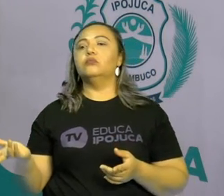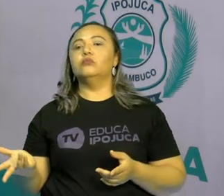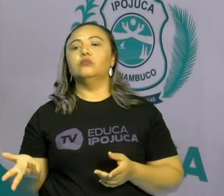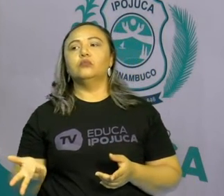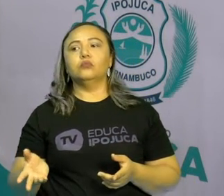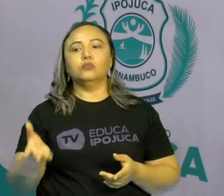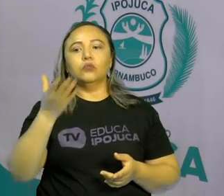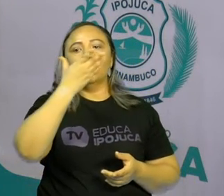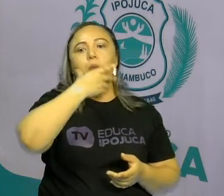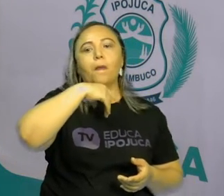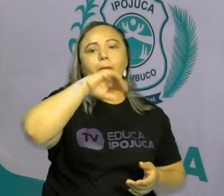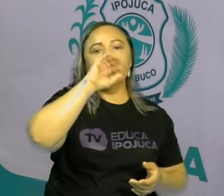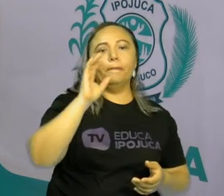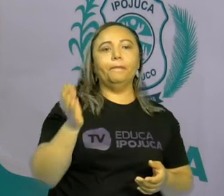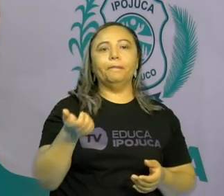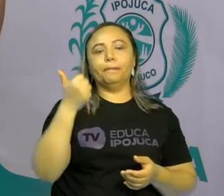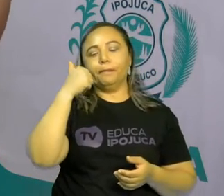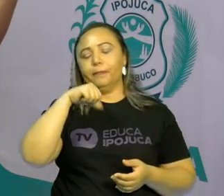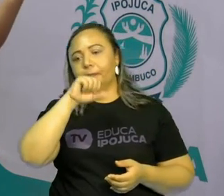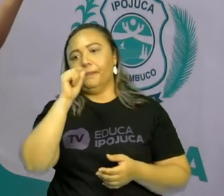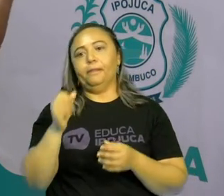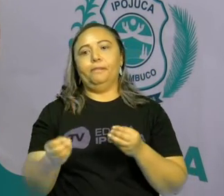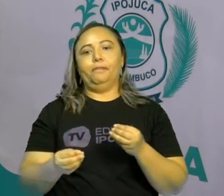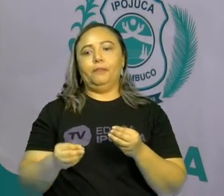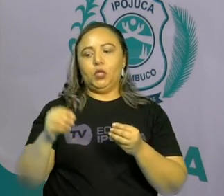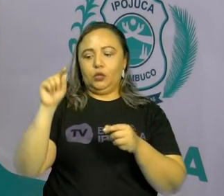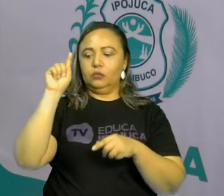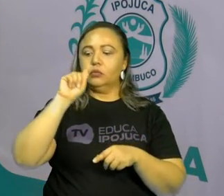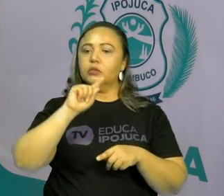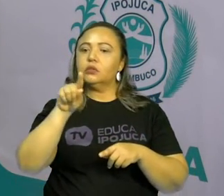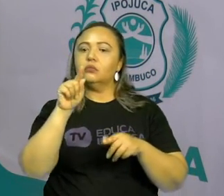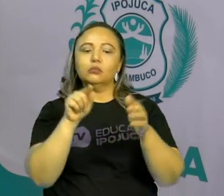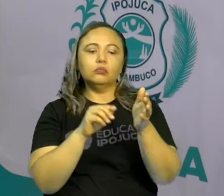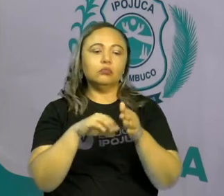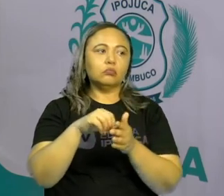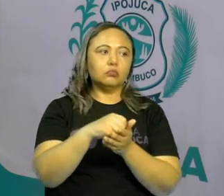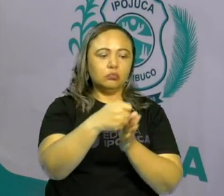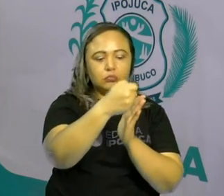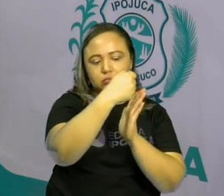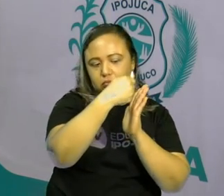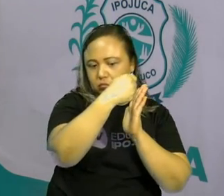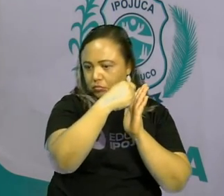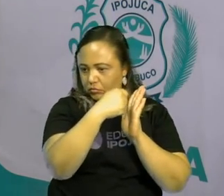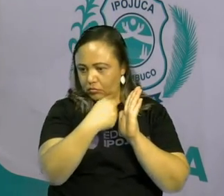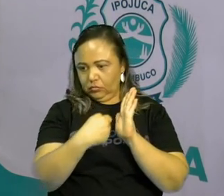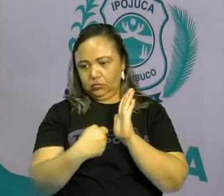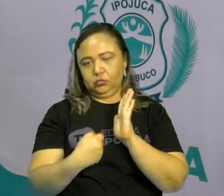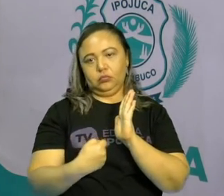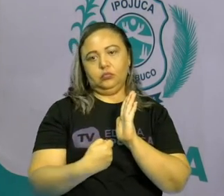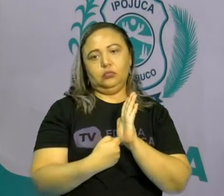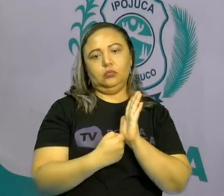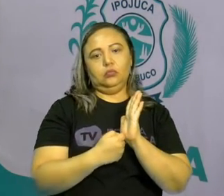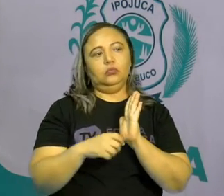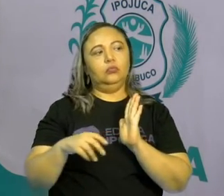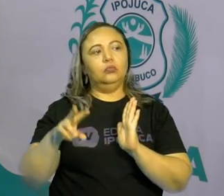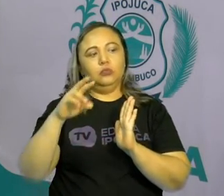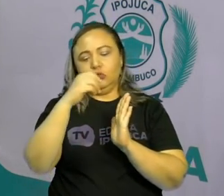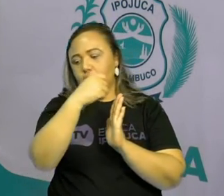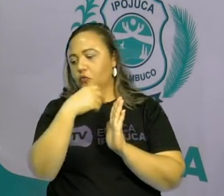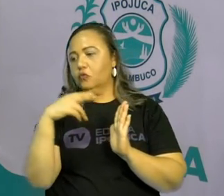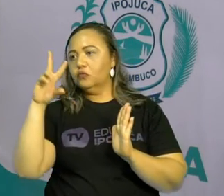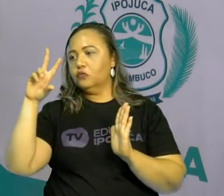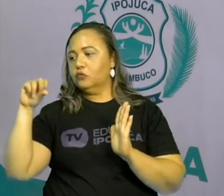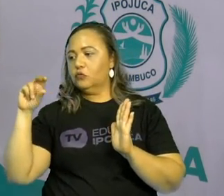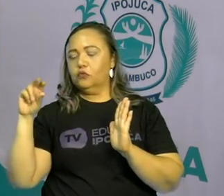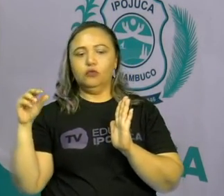Pojuca, ou moravam no Cabo, ou moravam em outro lugar. E assim você vai colocando em uma linha dos avós, dos pais,